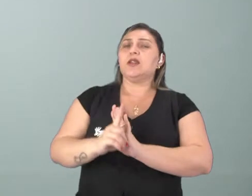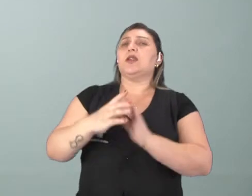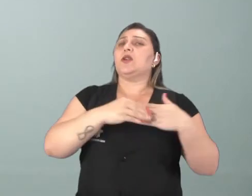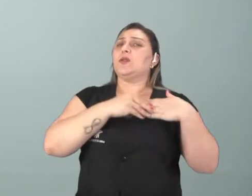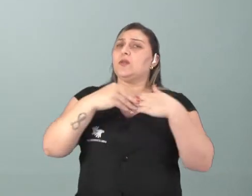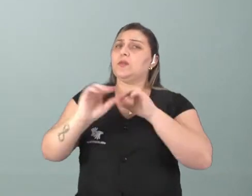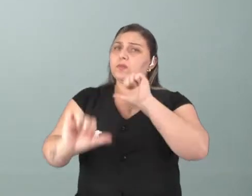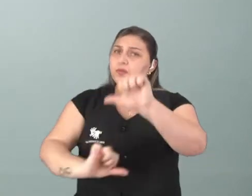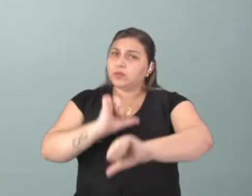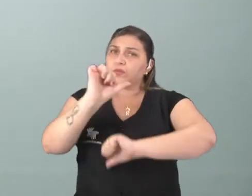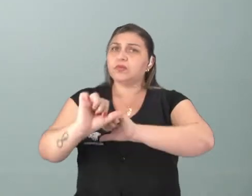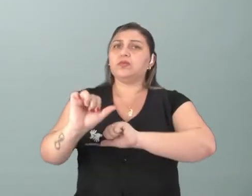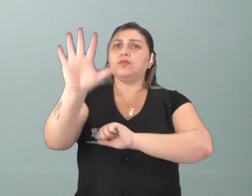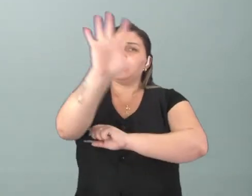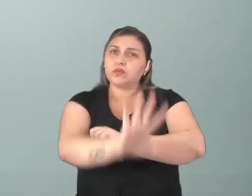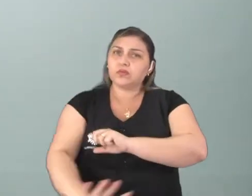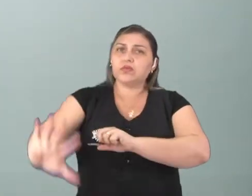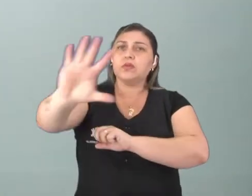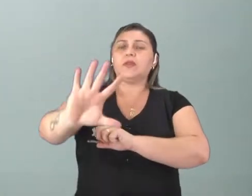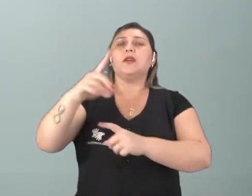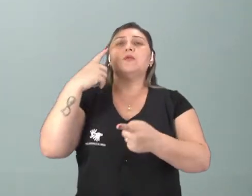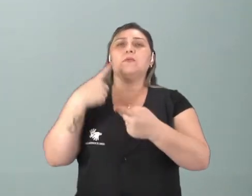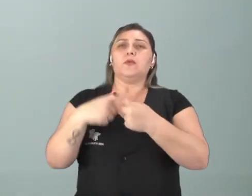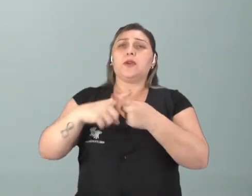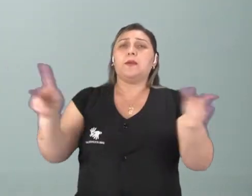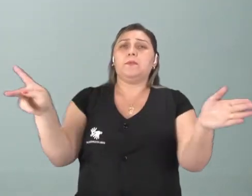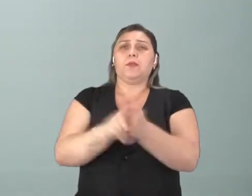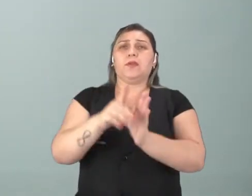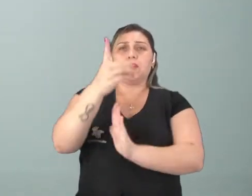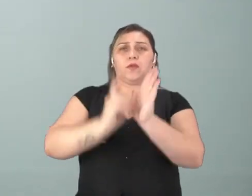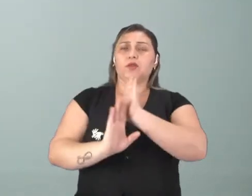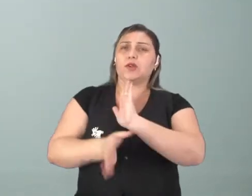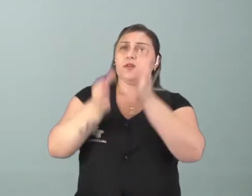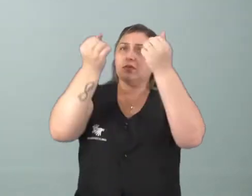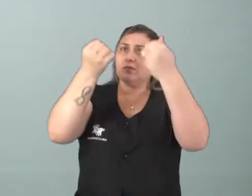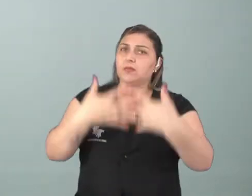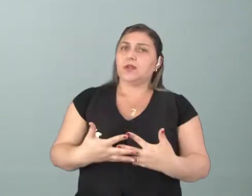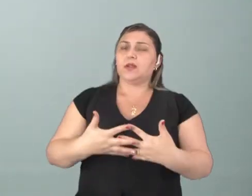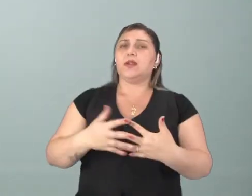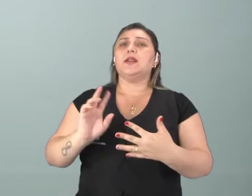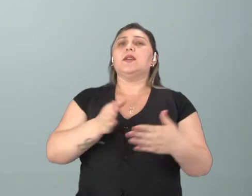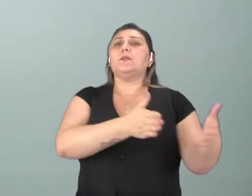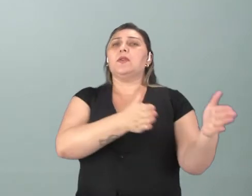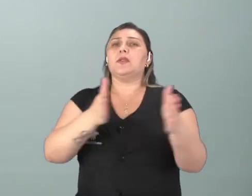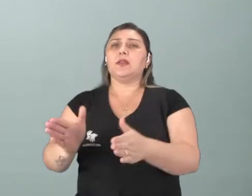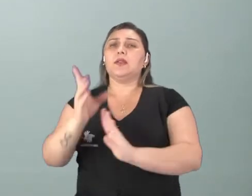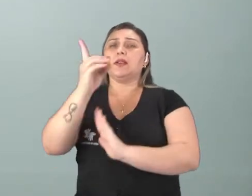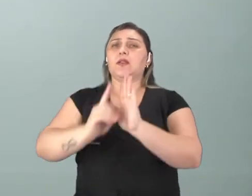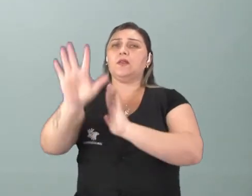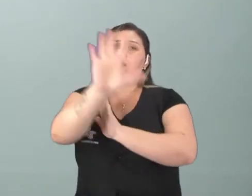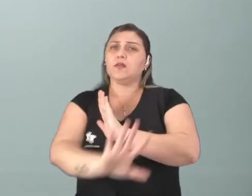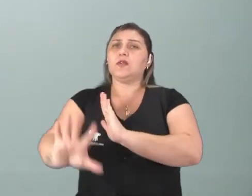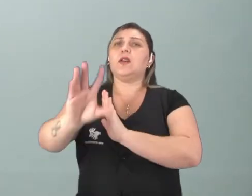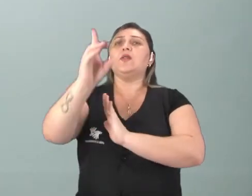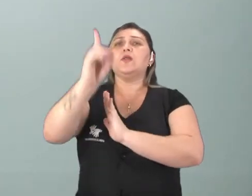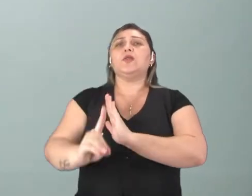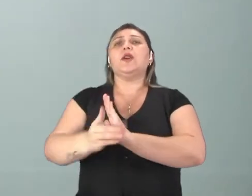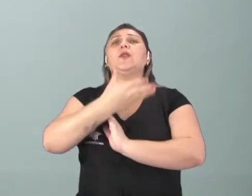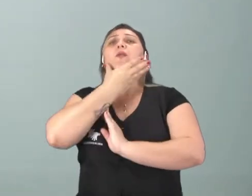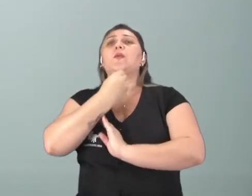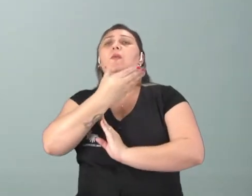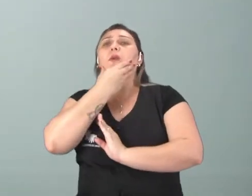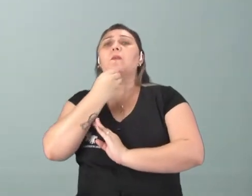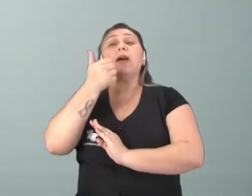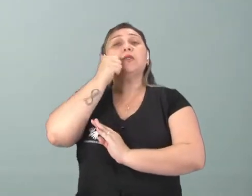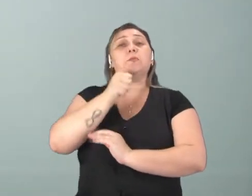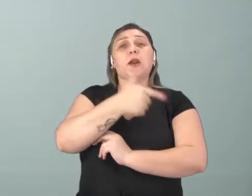transformados em universais, porque, como a própria Declaração já diz, nesse período era a Declaração Universal dos Direitos do Homem. Então,